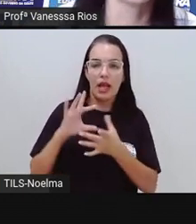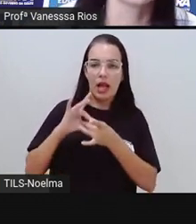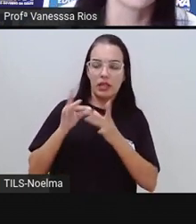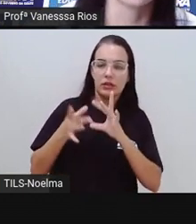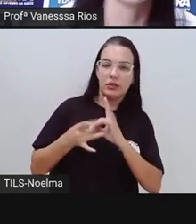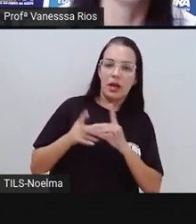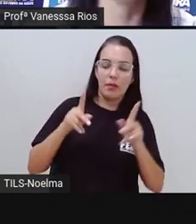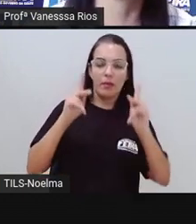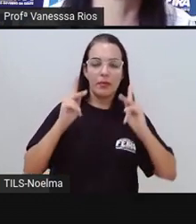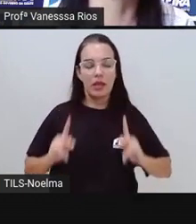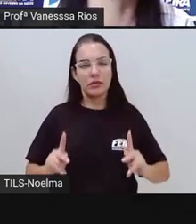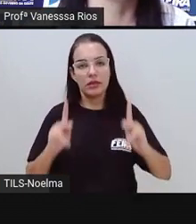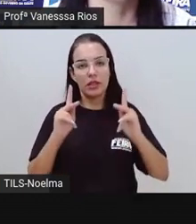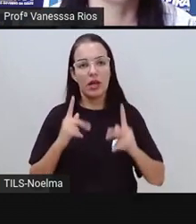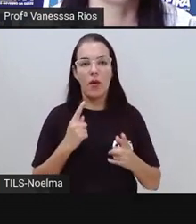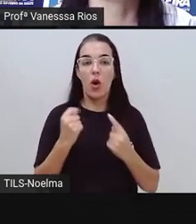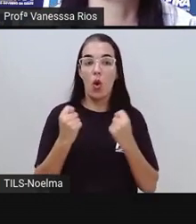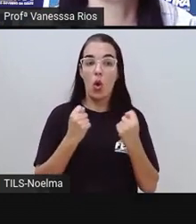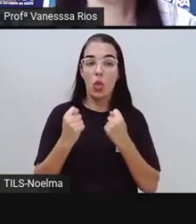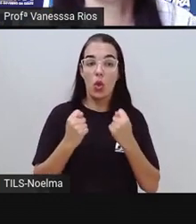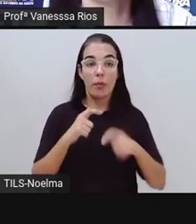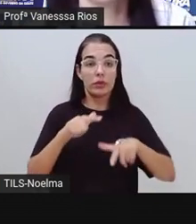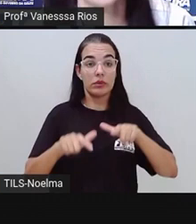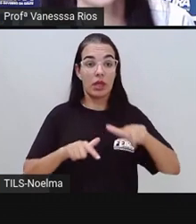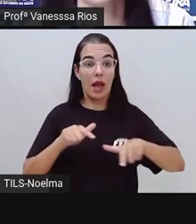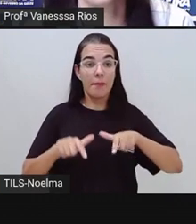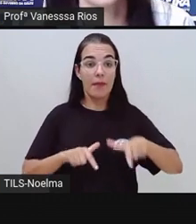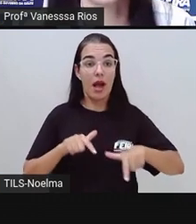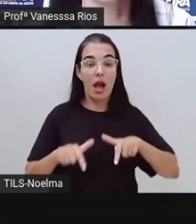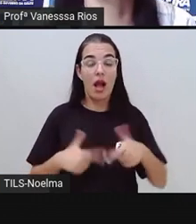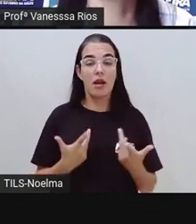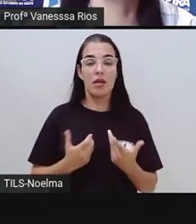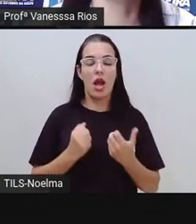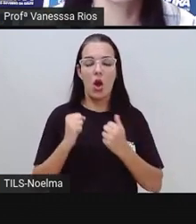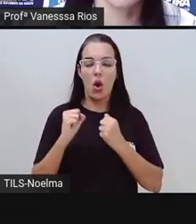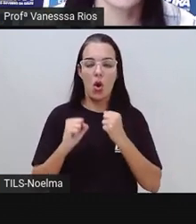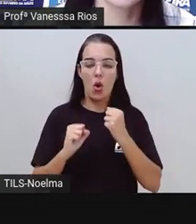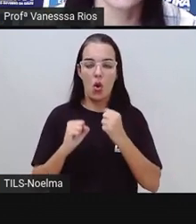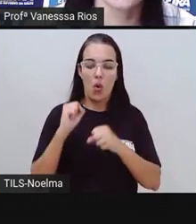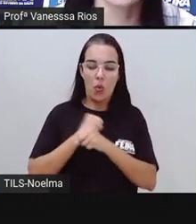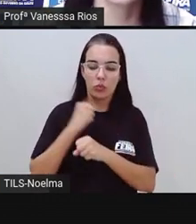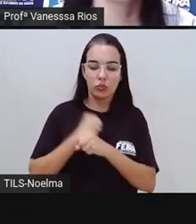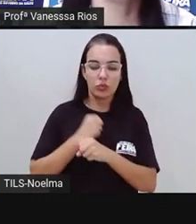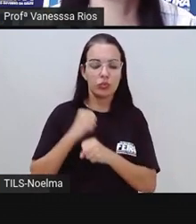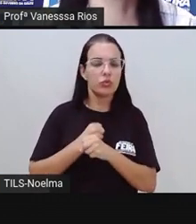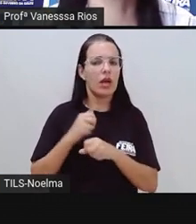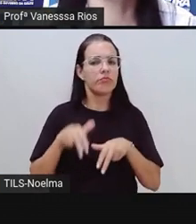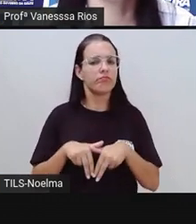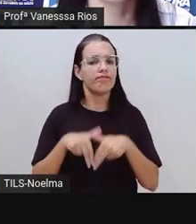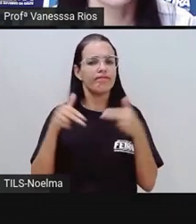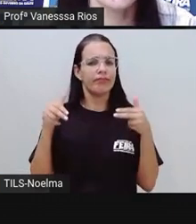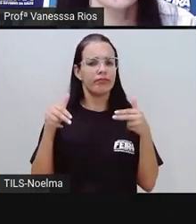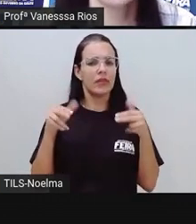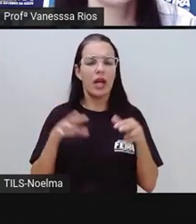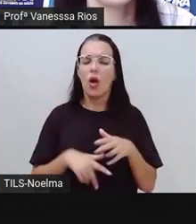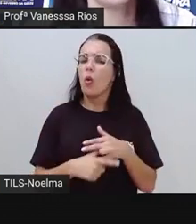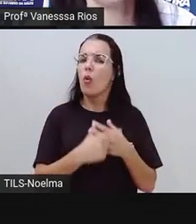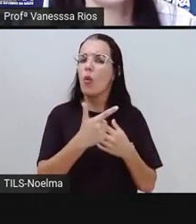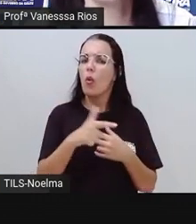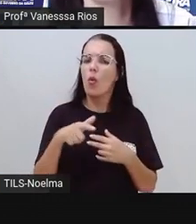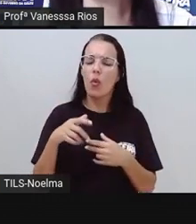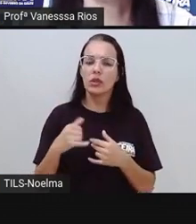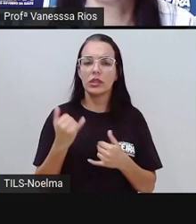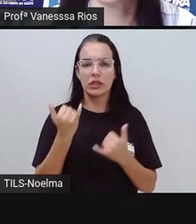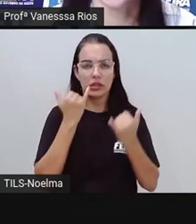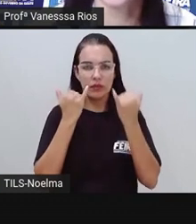atividades econômicas, à construção étnica e outras informações que vão servir para a